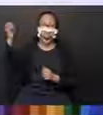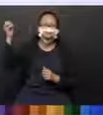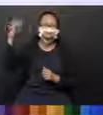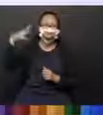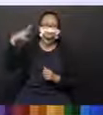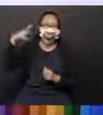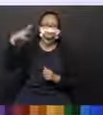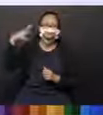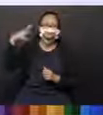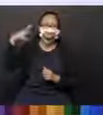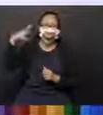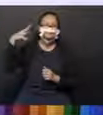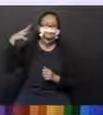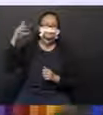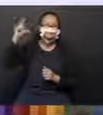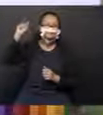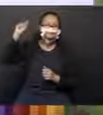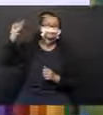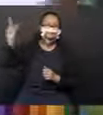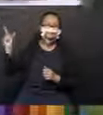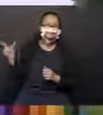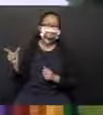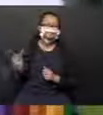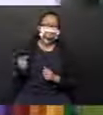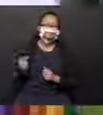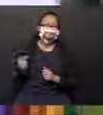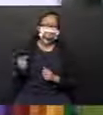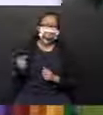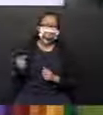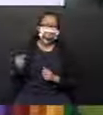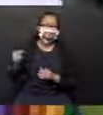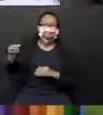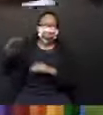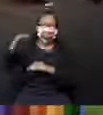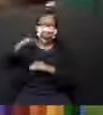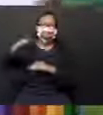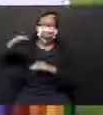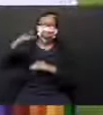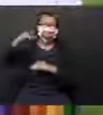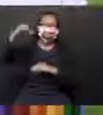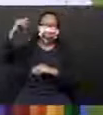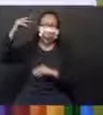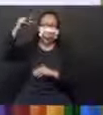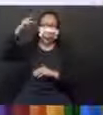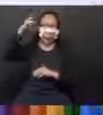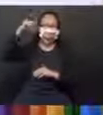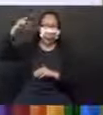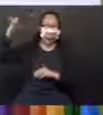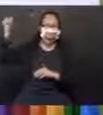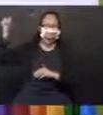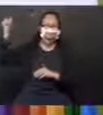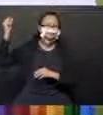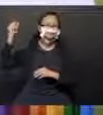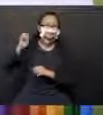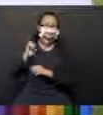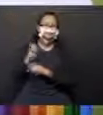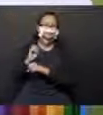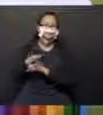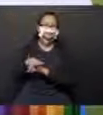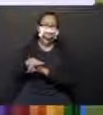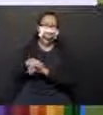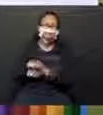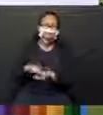Olha que sol maravilhoso! O sol bem em cima do Peter Pan, fazendo a projeção da sombra dele embaixo.